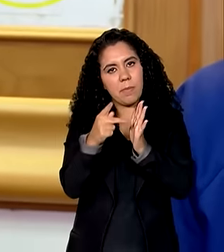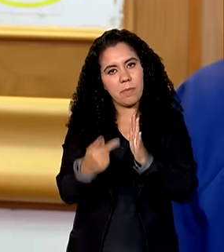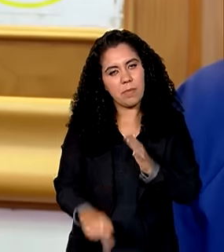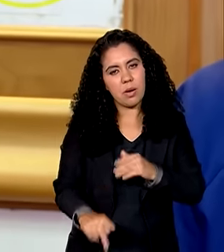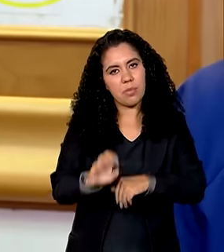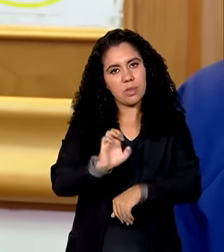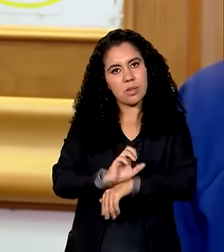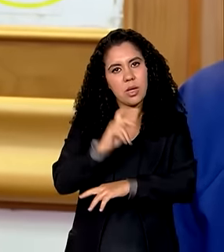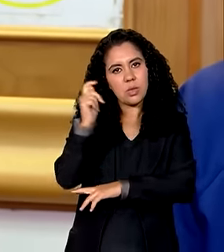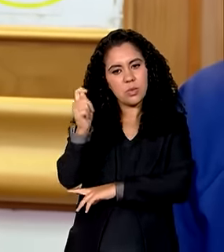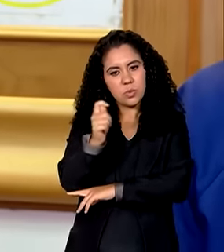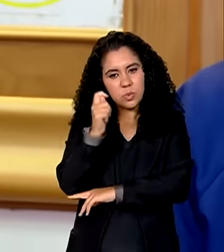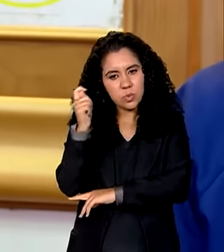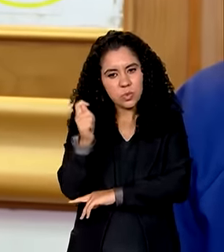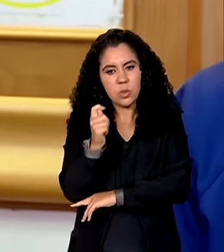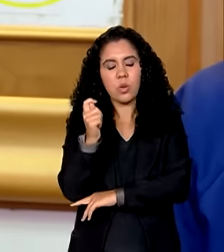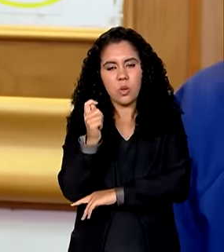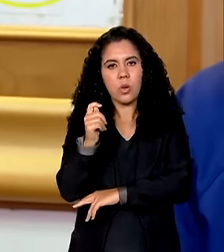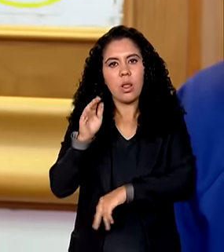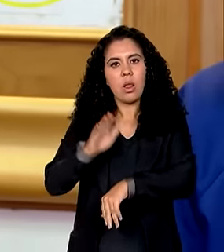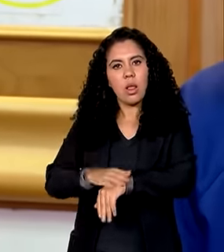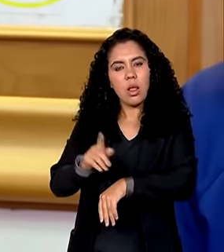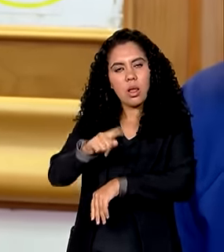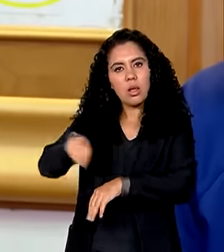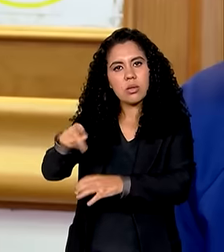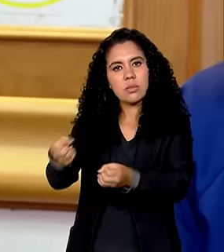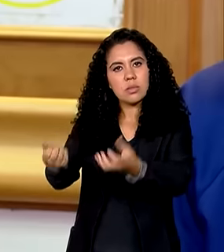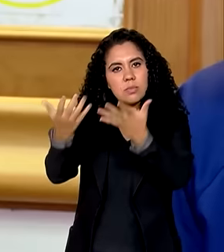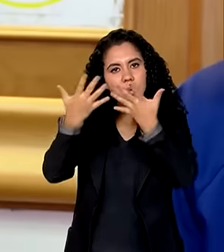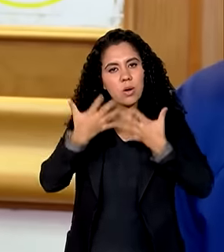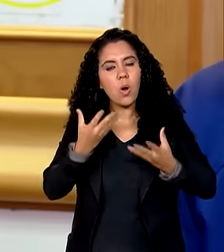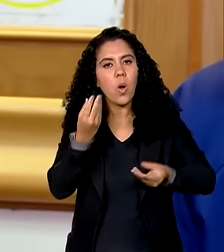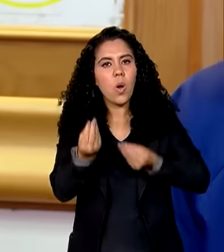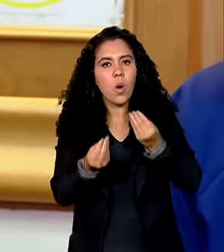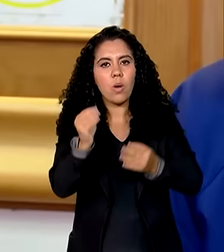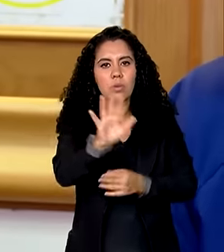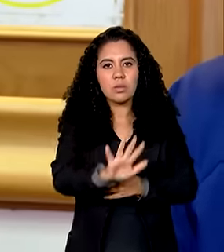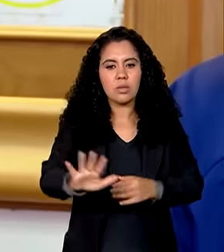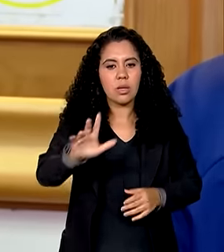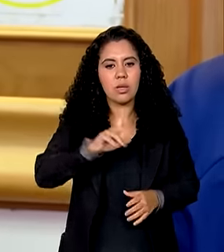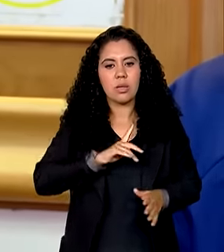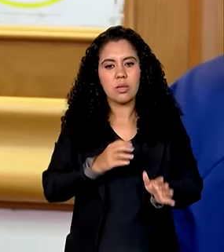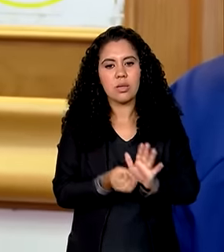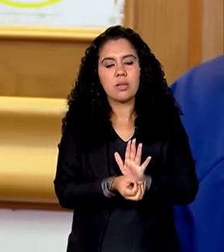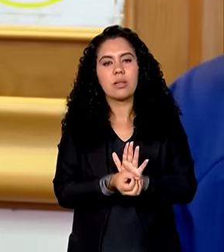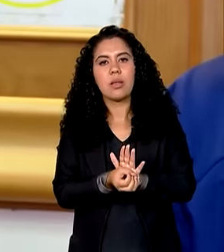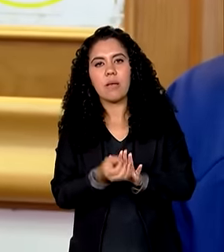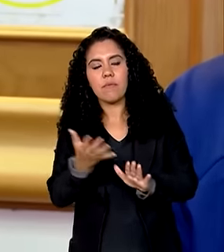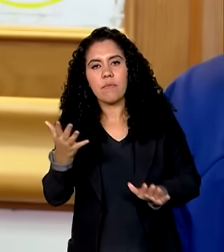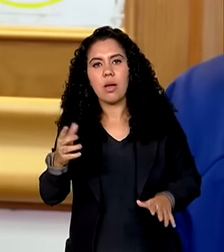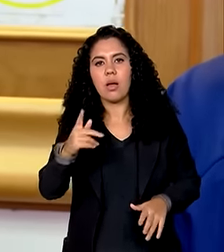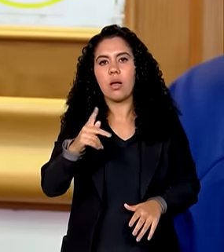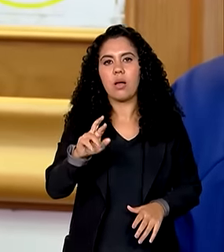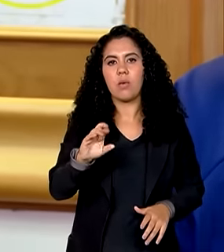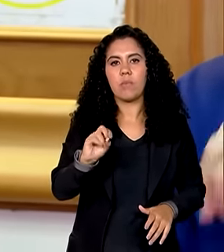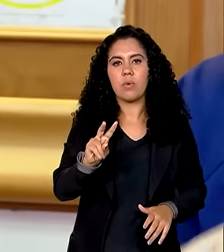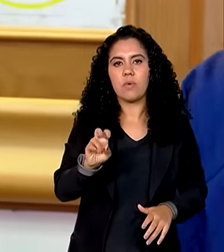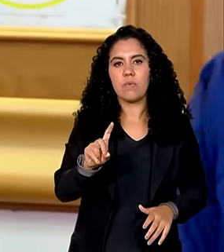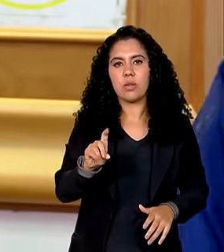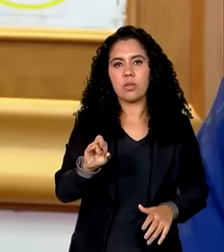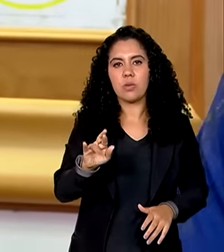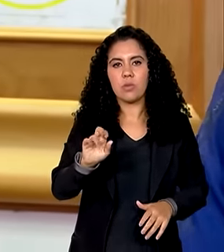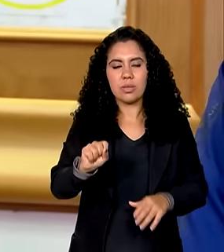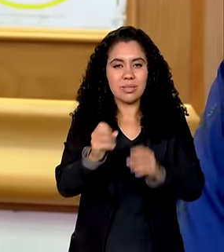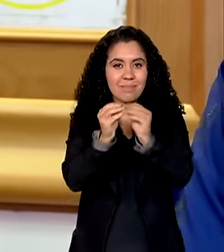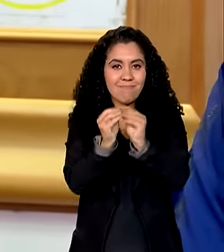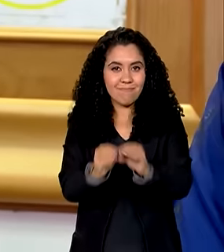onde eles nos colocou a situação são centenas de provedores aqui no estado que foram